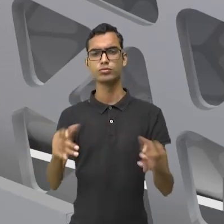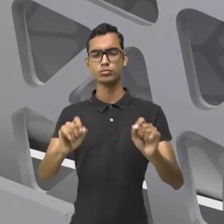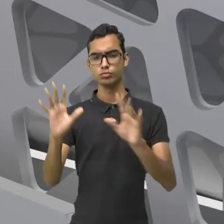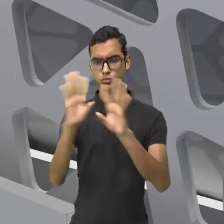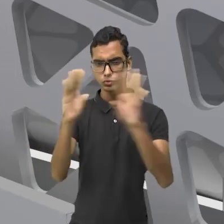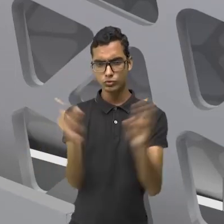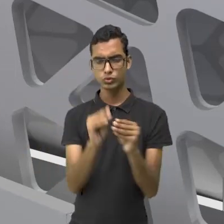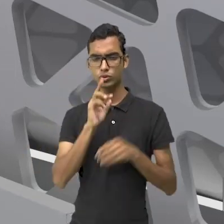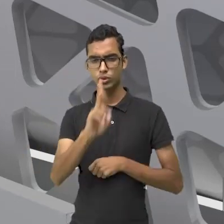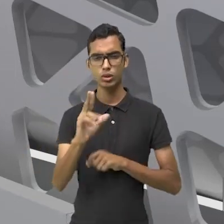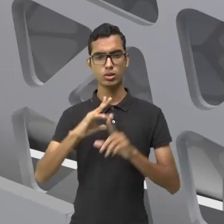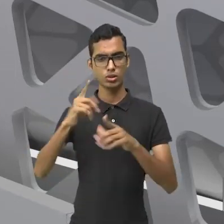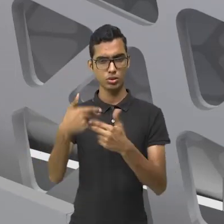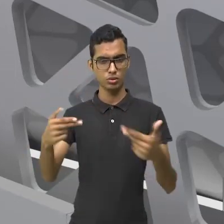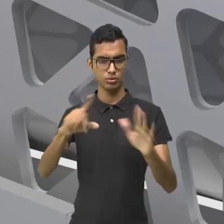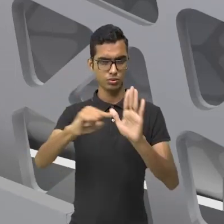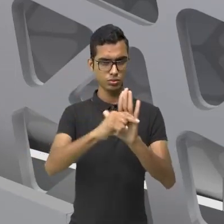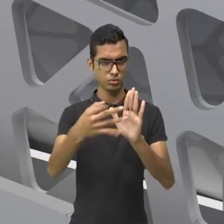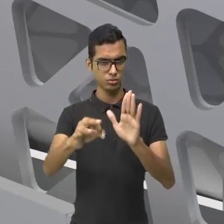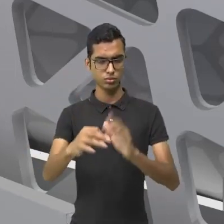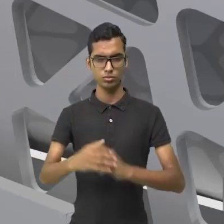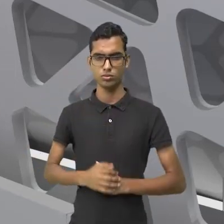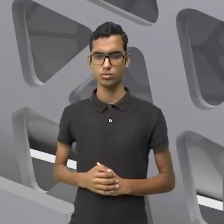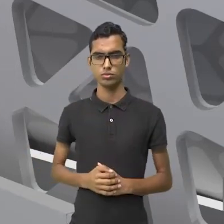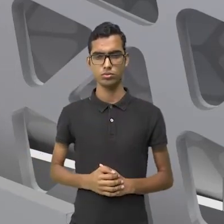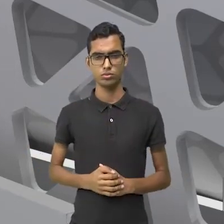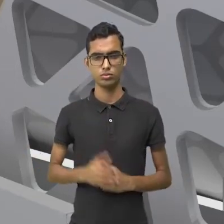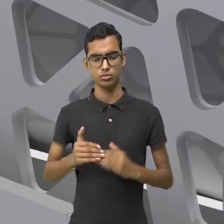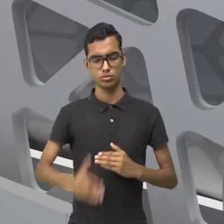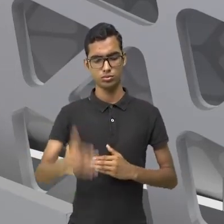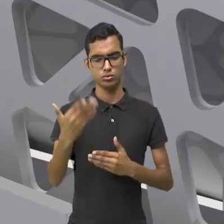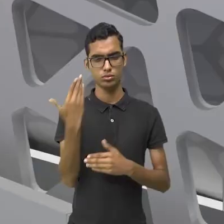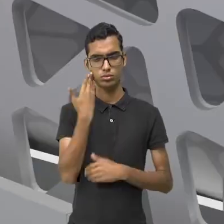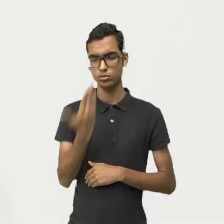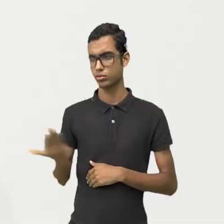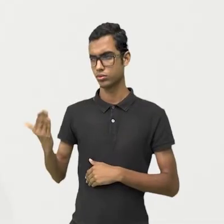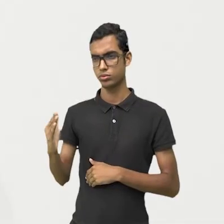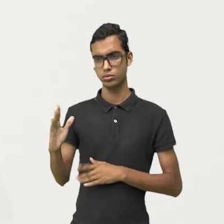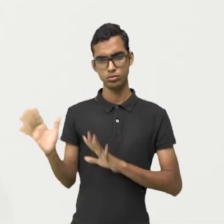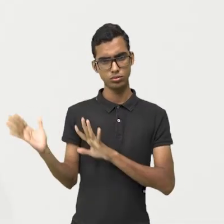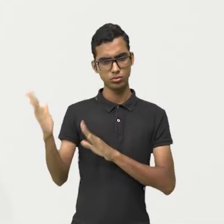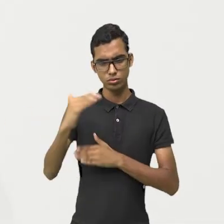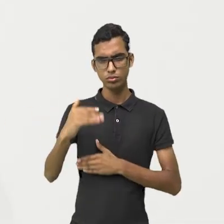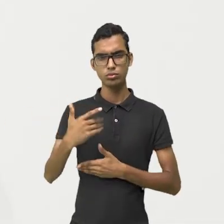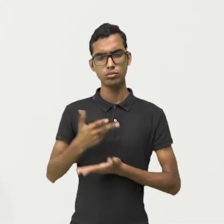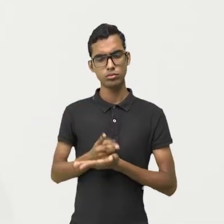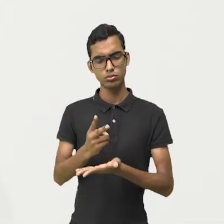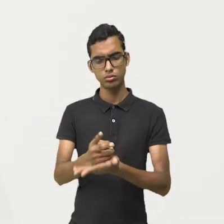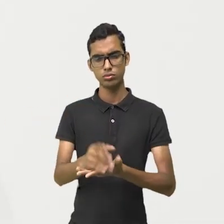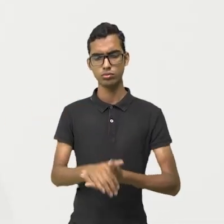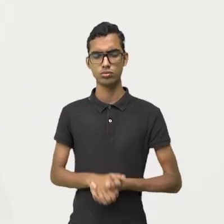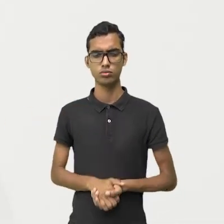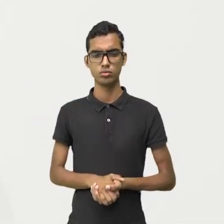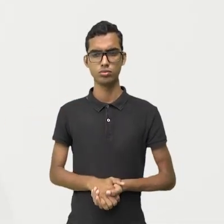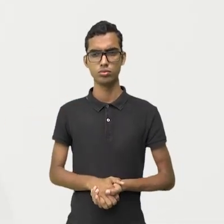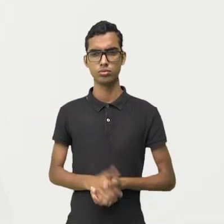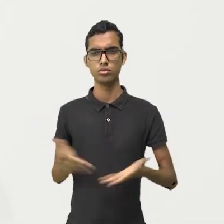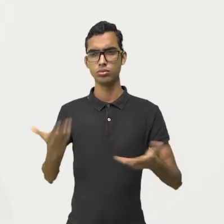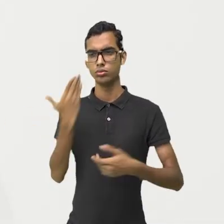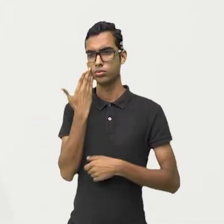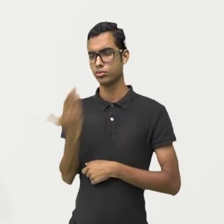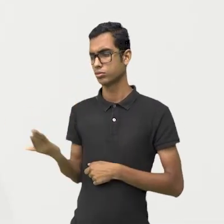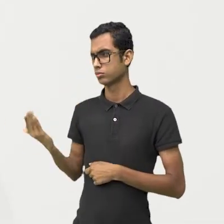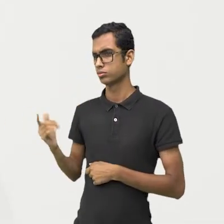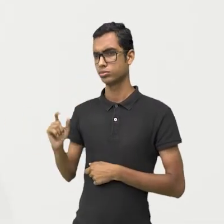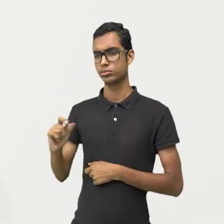resulta em coisas negativas. Beleza, meu povo? Então, me segue e vamos continuar. Agora, nós temos